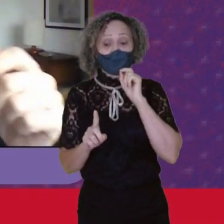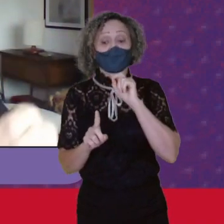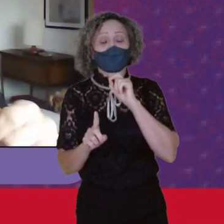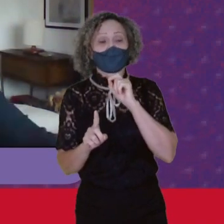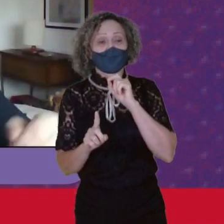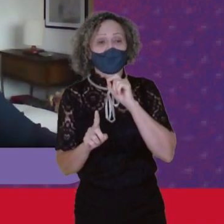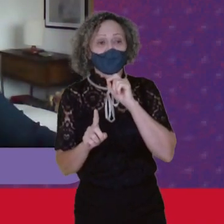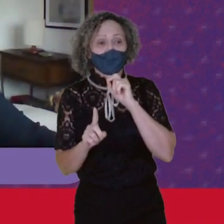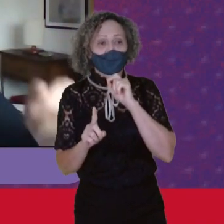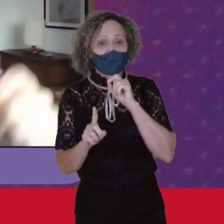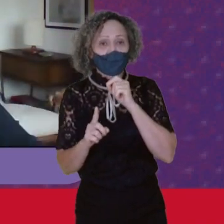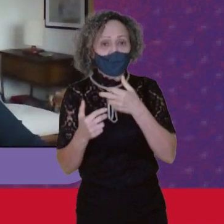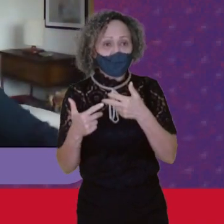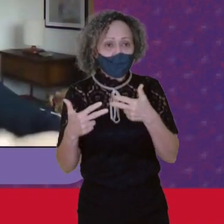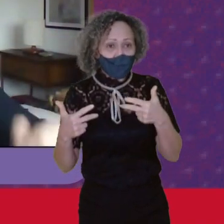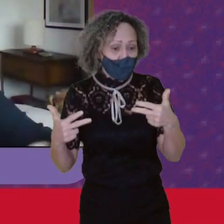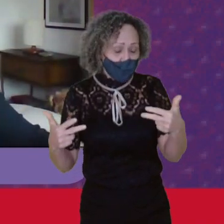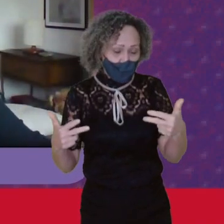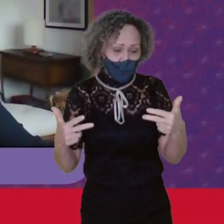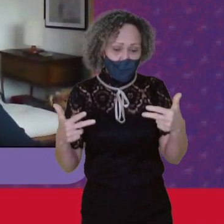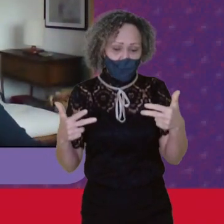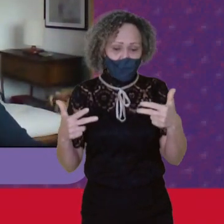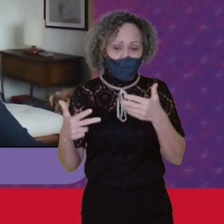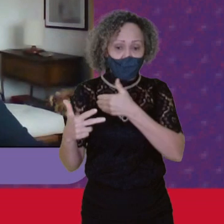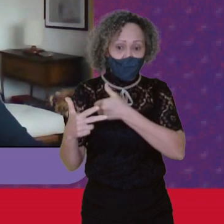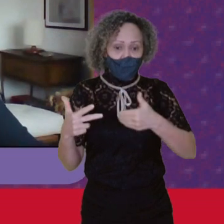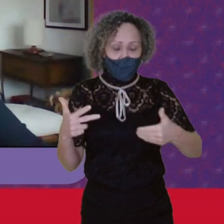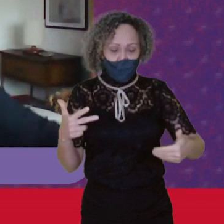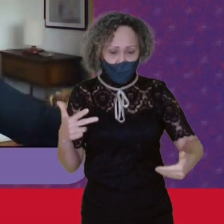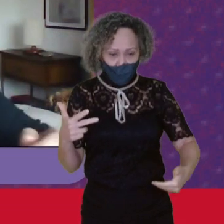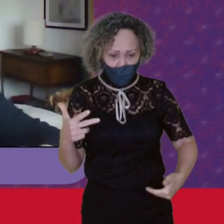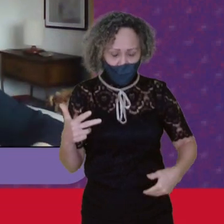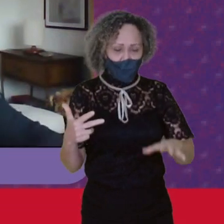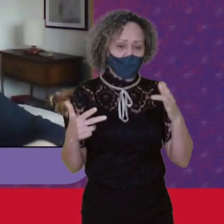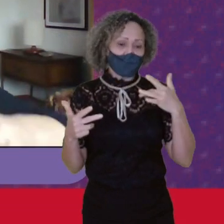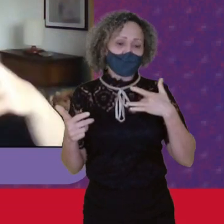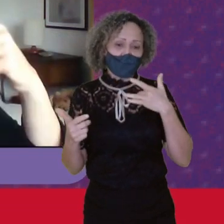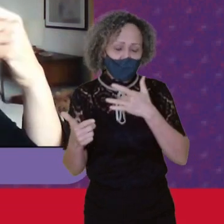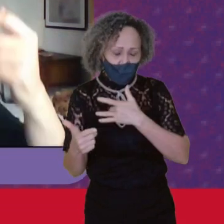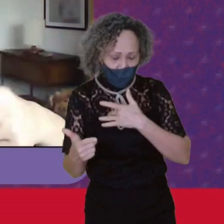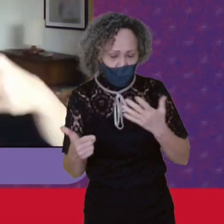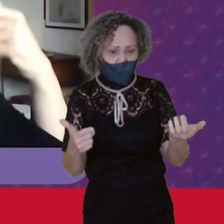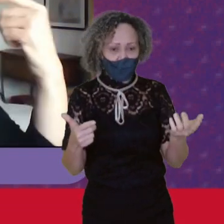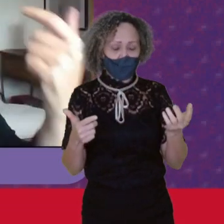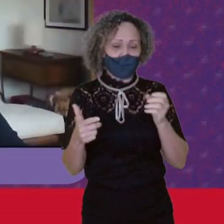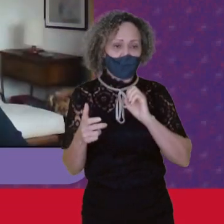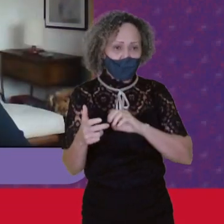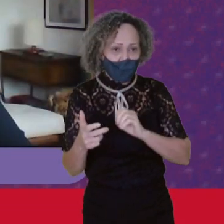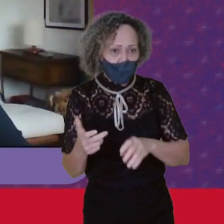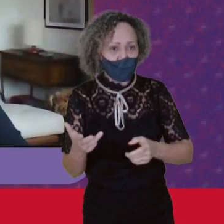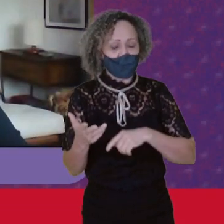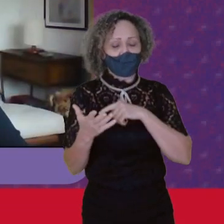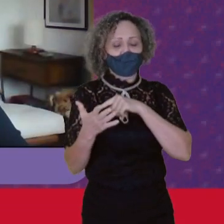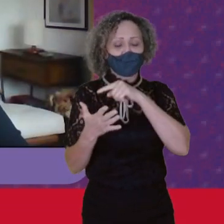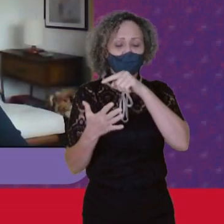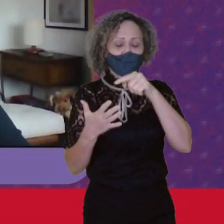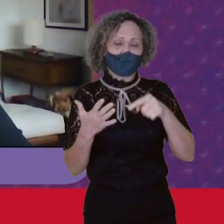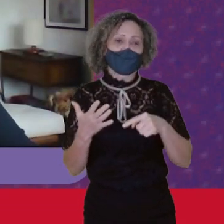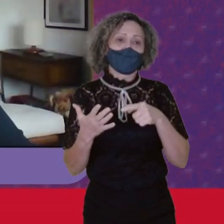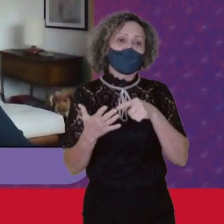Como A frente Como essenciais Então portanto Pressupõe um novo modelo De